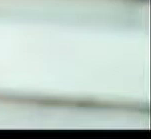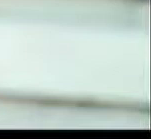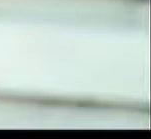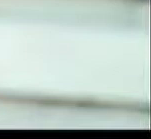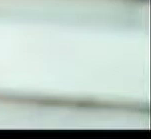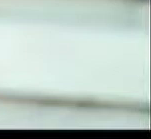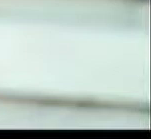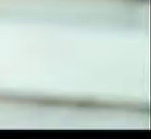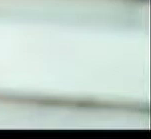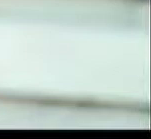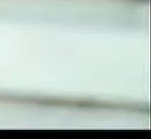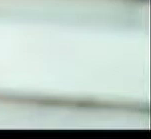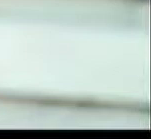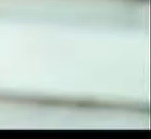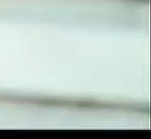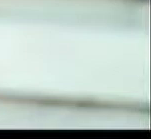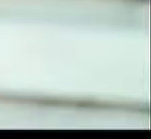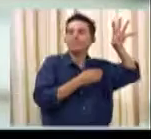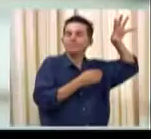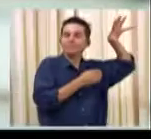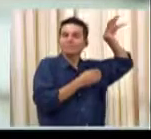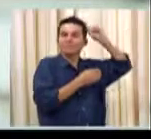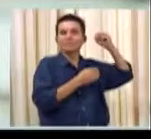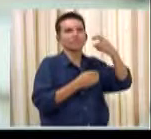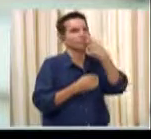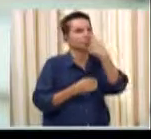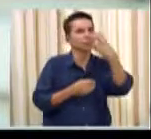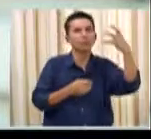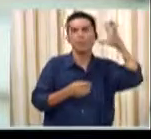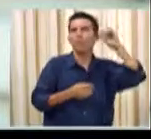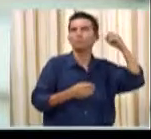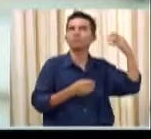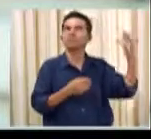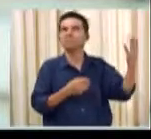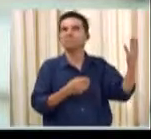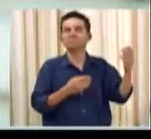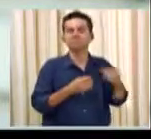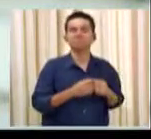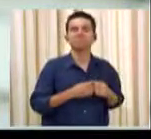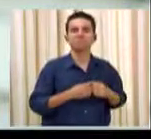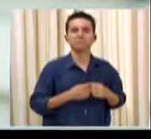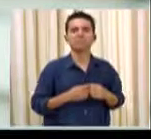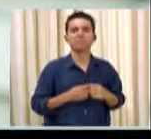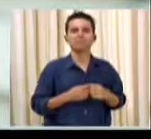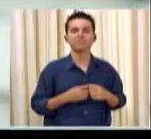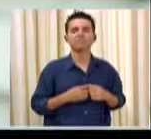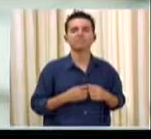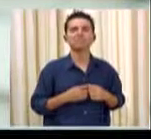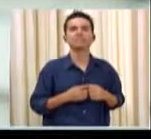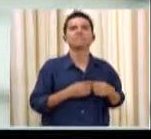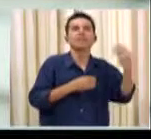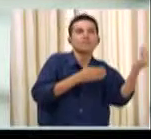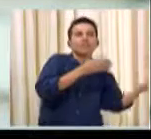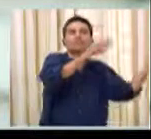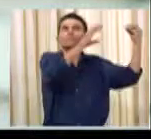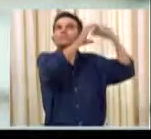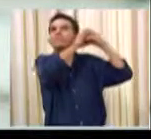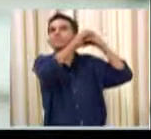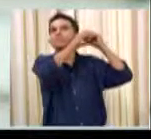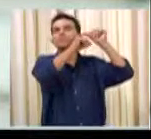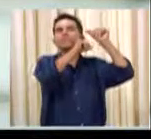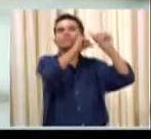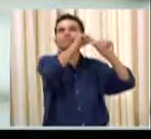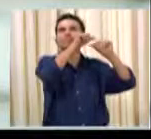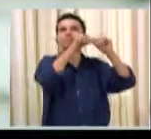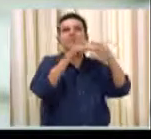Então, esse aparelho que aí do lado de fora é um receptor do som. Então, como eu disse, ele vai transformar o estímulo sonoro em